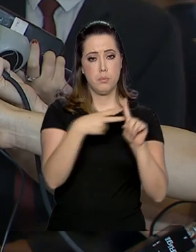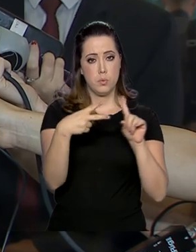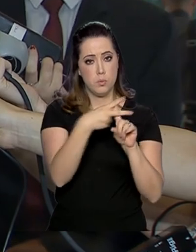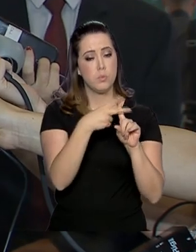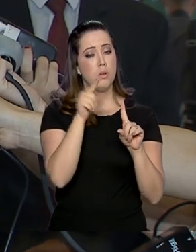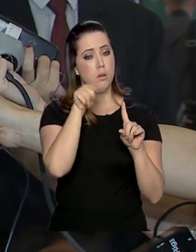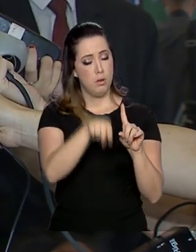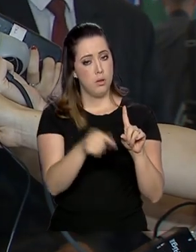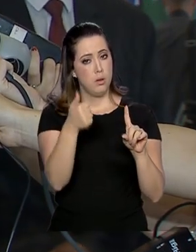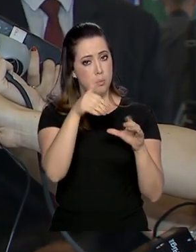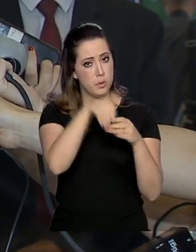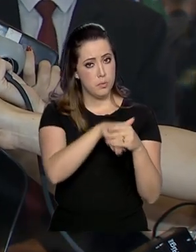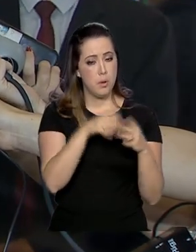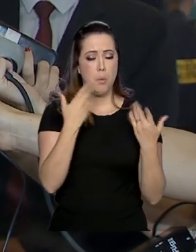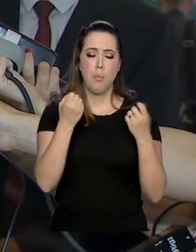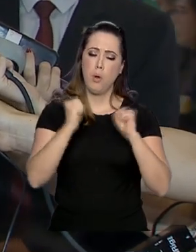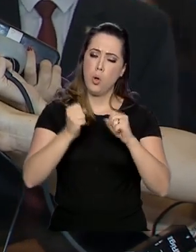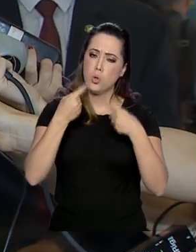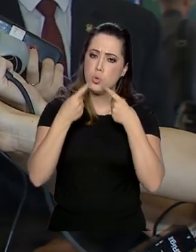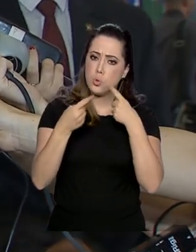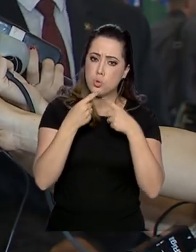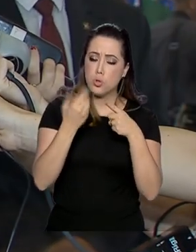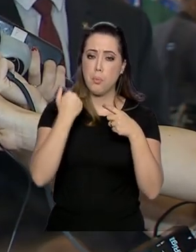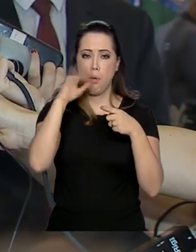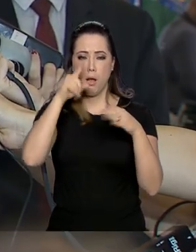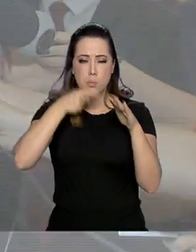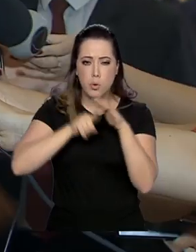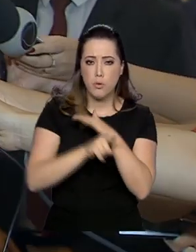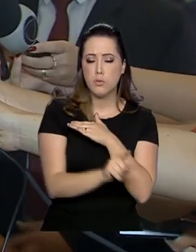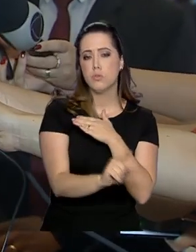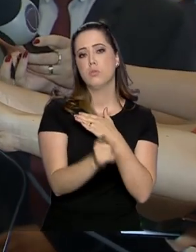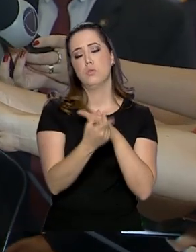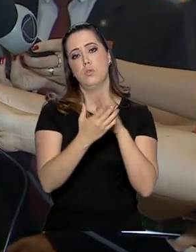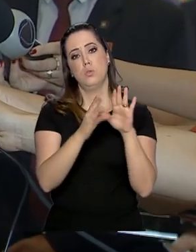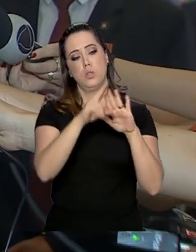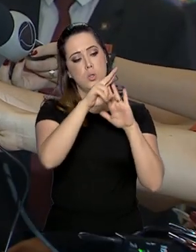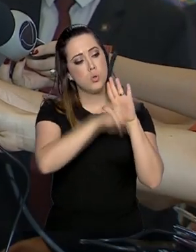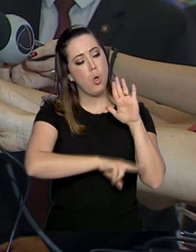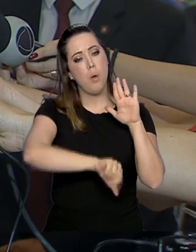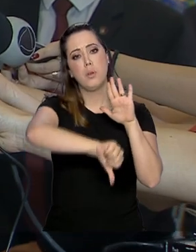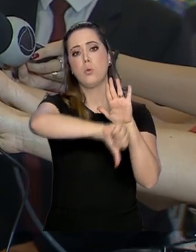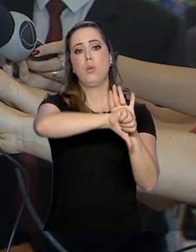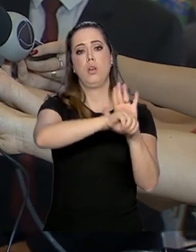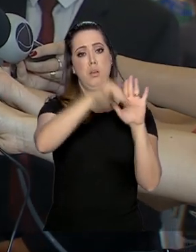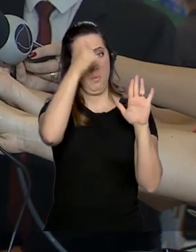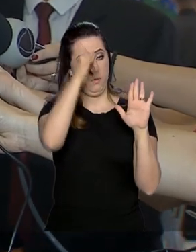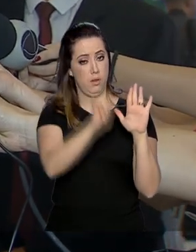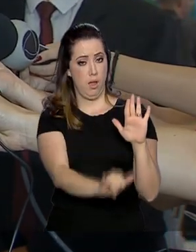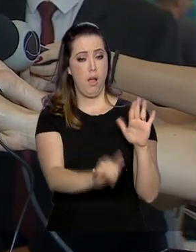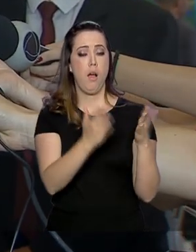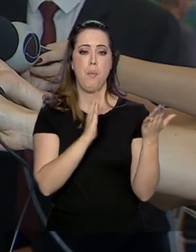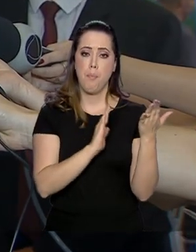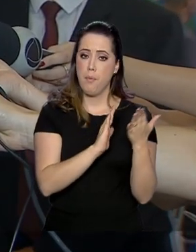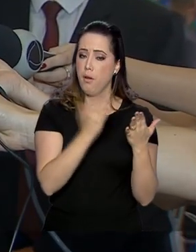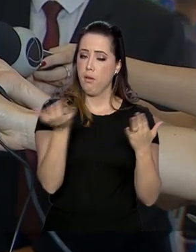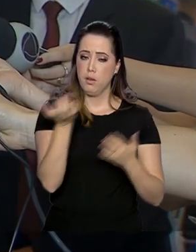um debate mais profundo sobre o pacote anticrime. Vamos tentar aprimorar o projeto e aprová-lo